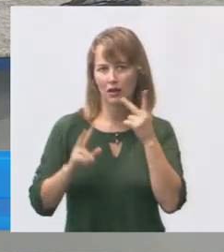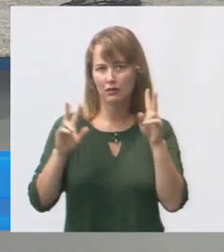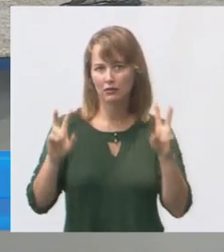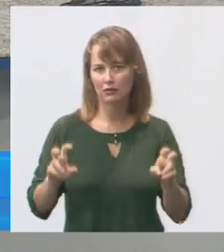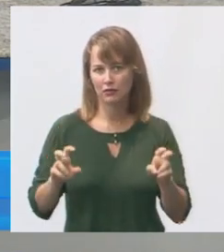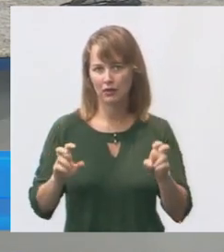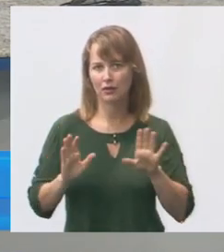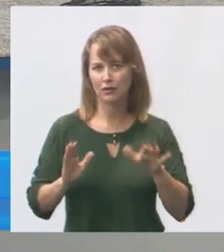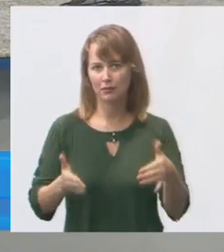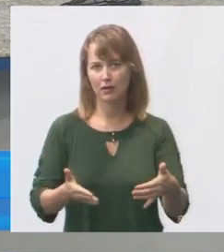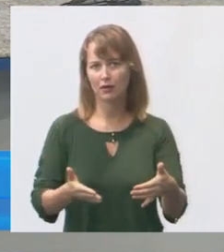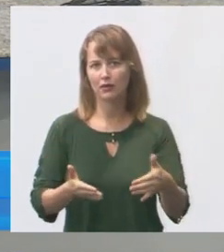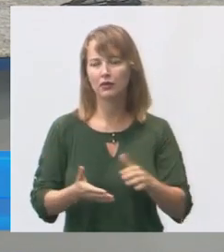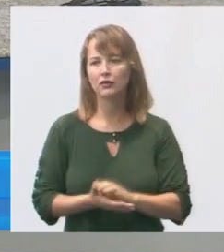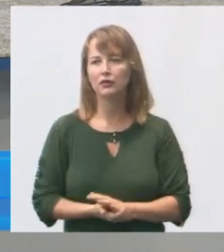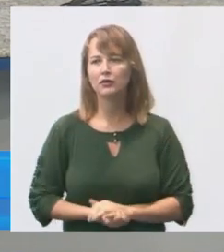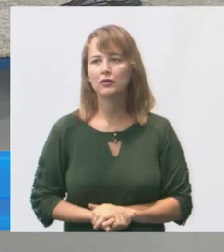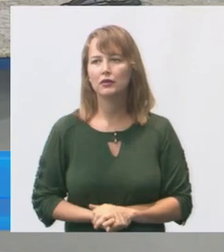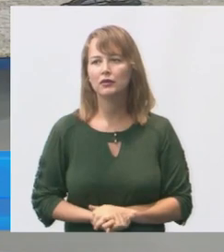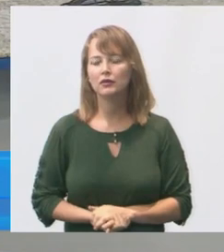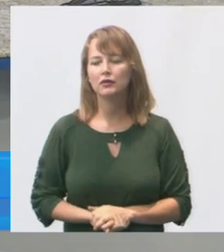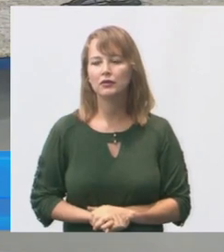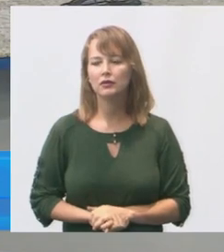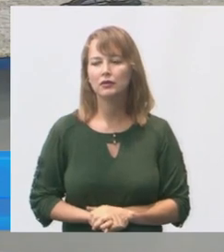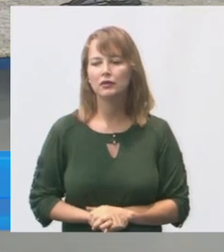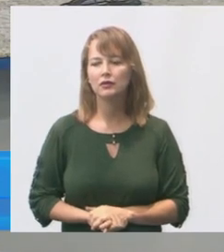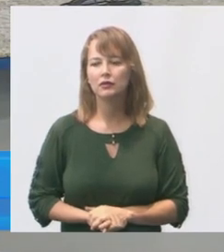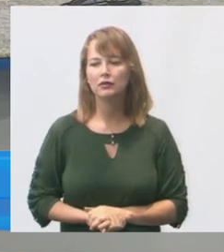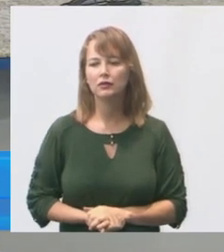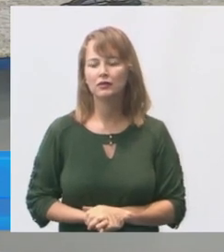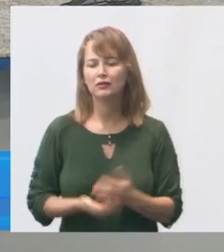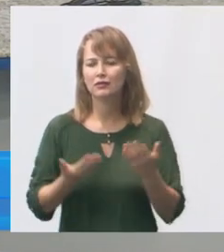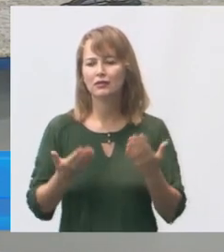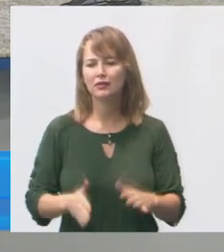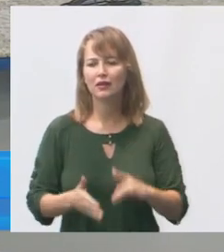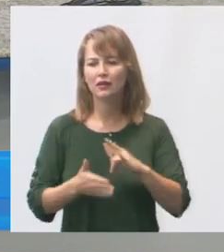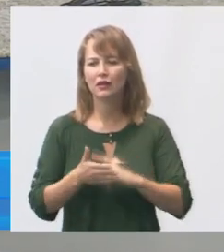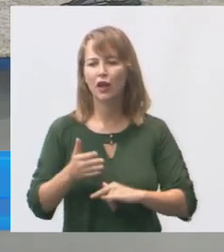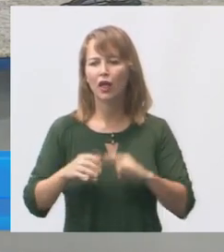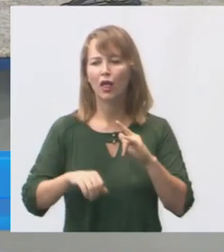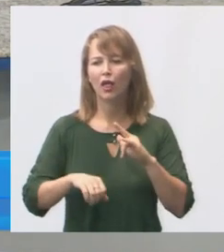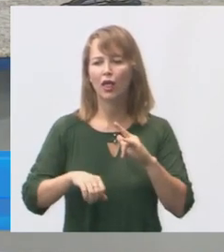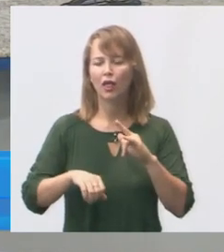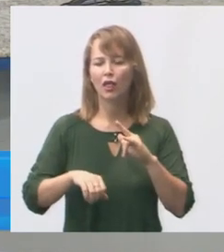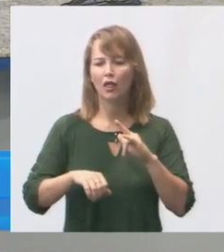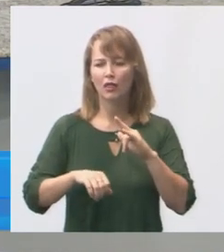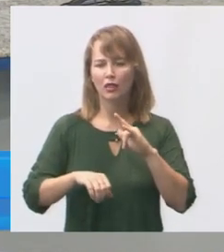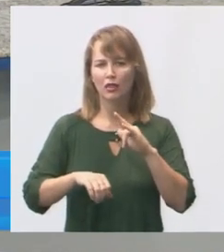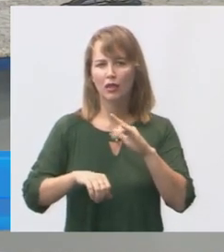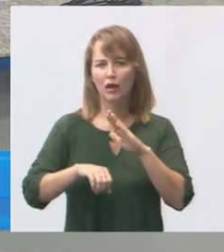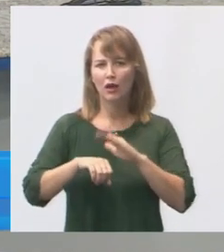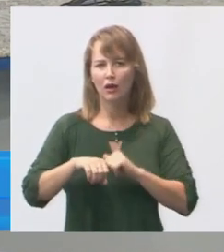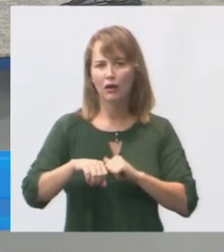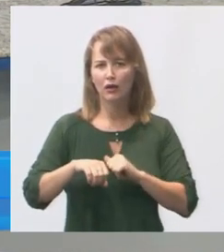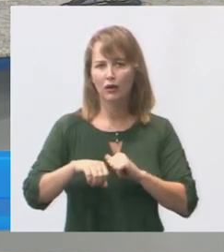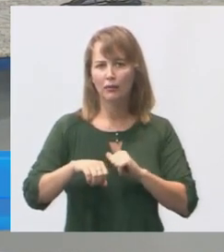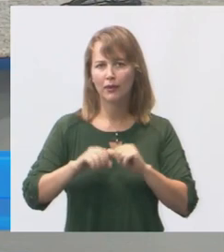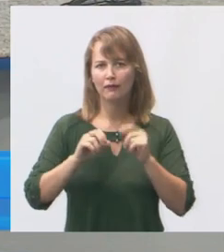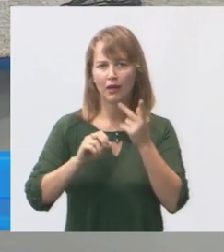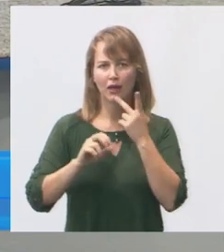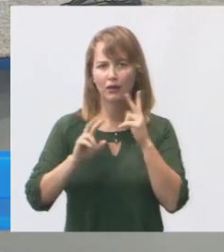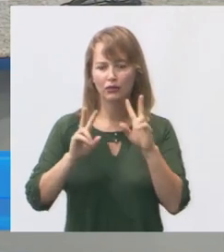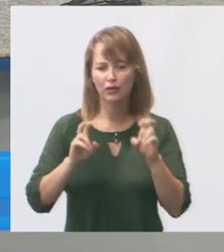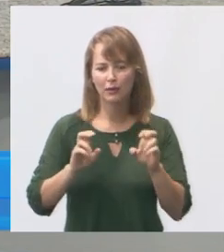específico. Na verdade, quero não a convocação, vereador, que eu vou colocar em deliberação não vai ser para tratar desse assunto específico.